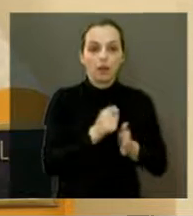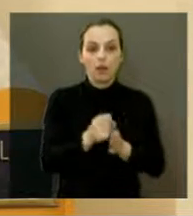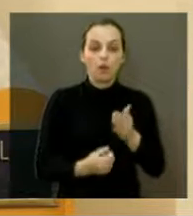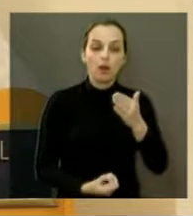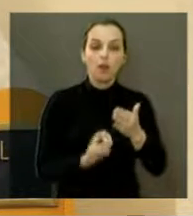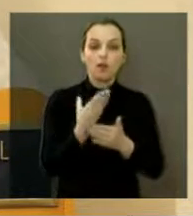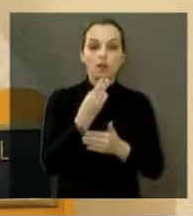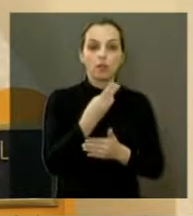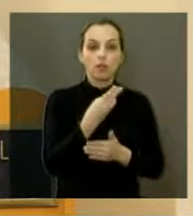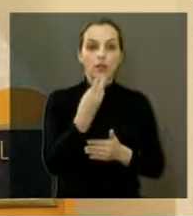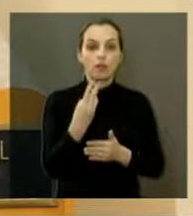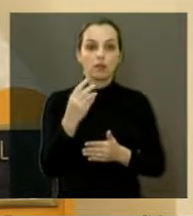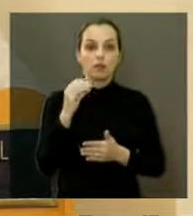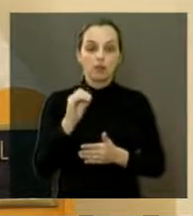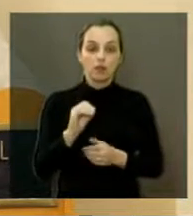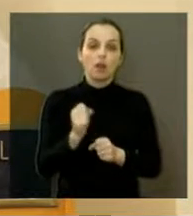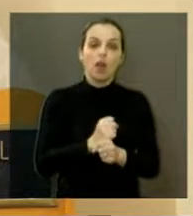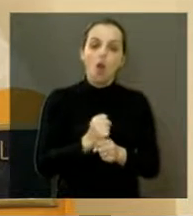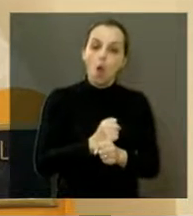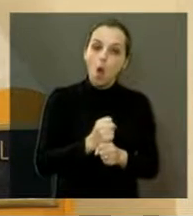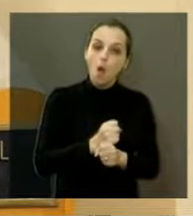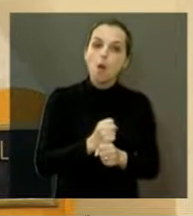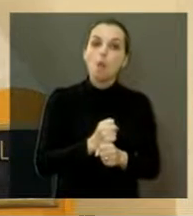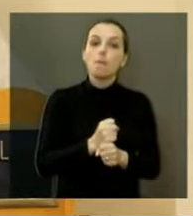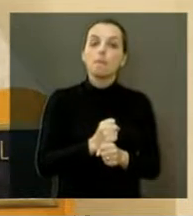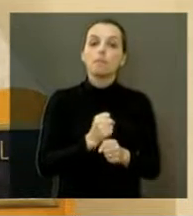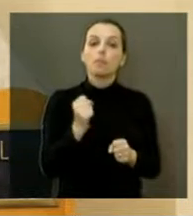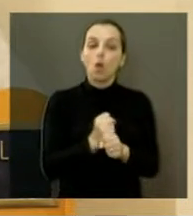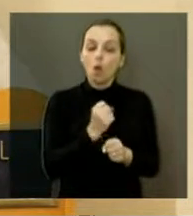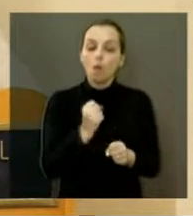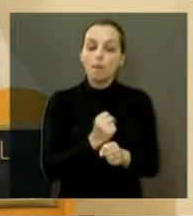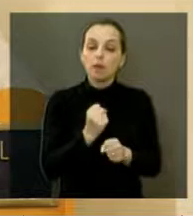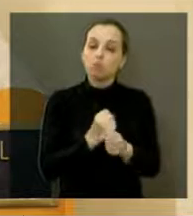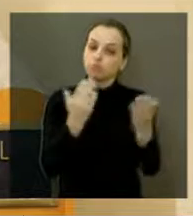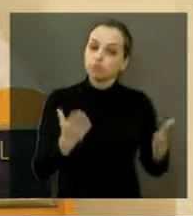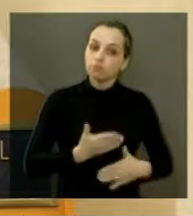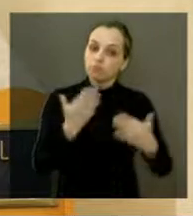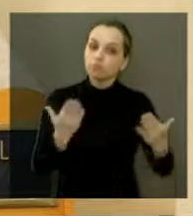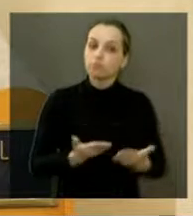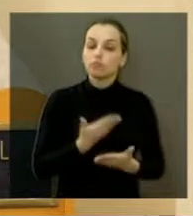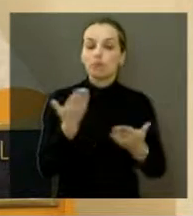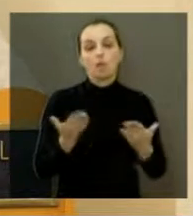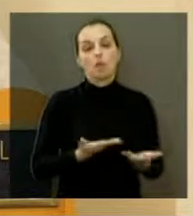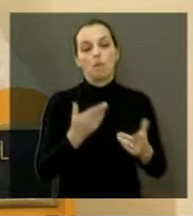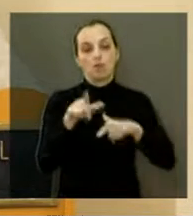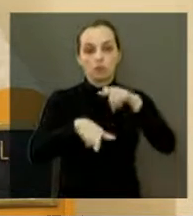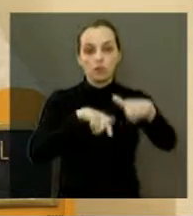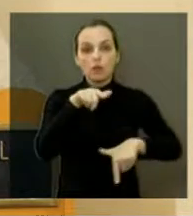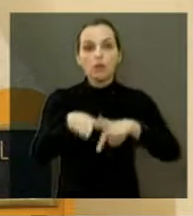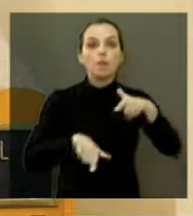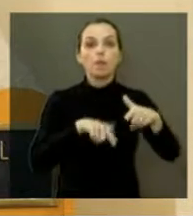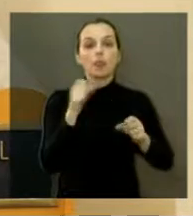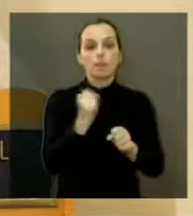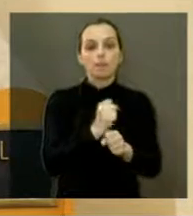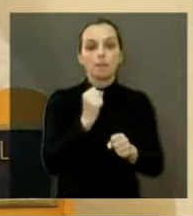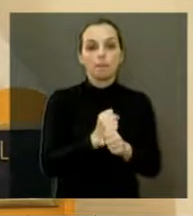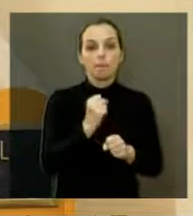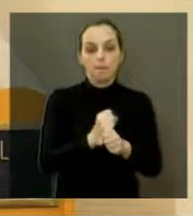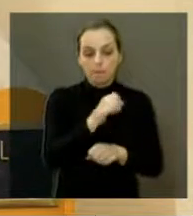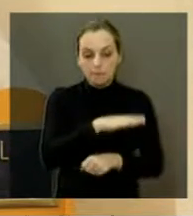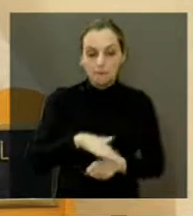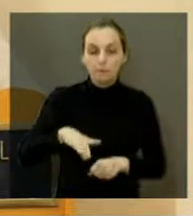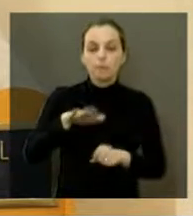obras que impulsionaram a geração de emprego na construção civil, juntamente com mais de 10 mil casas